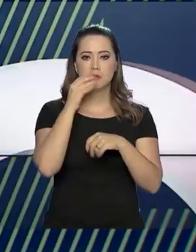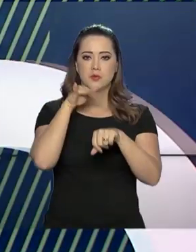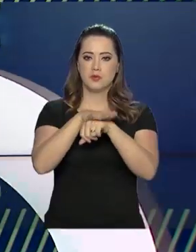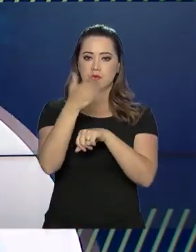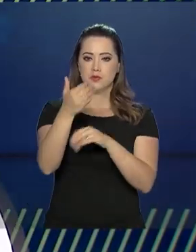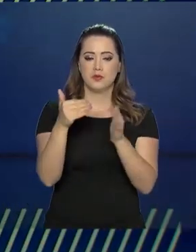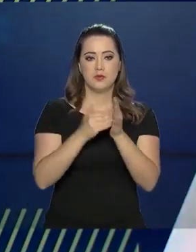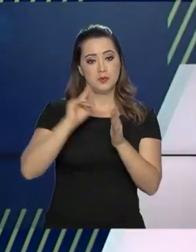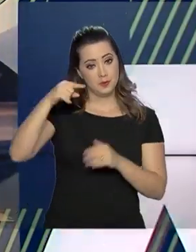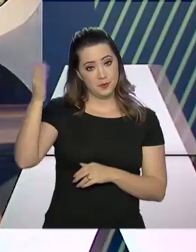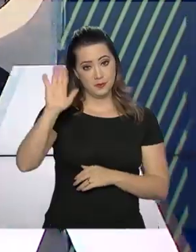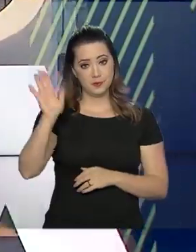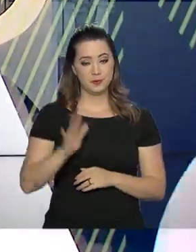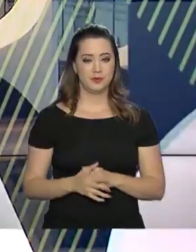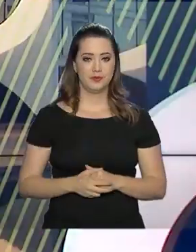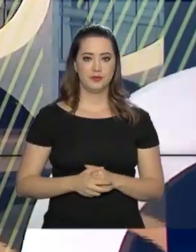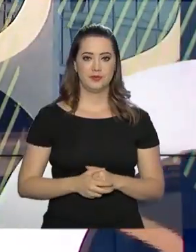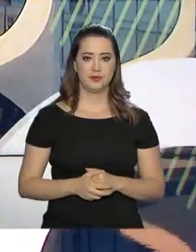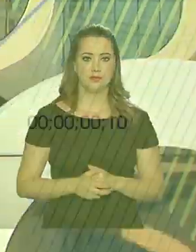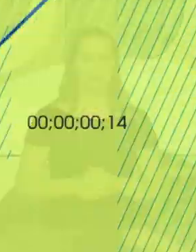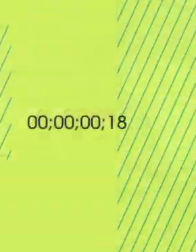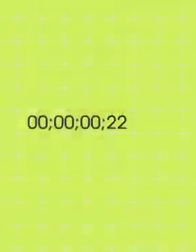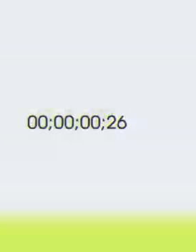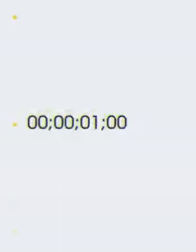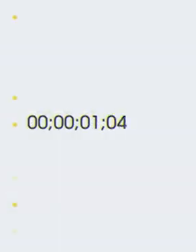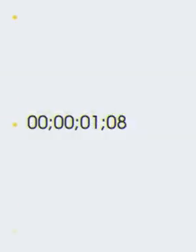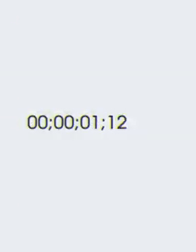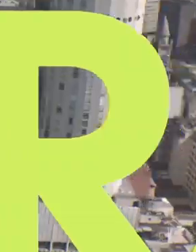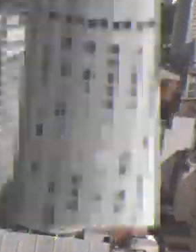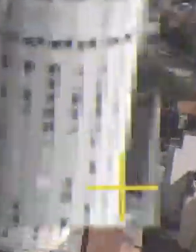Uma boa noite para você e até a próxima. Tchau.